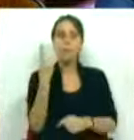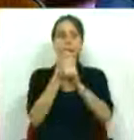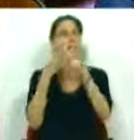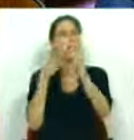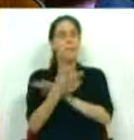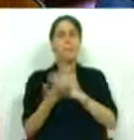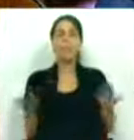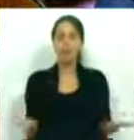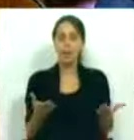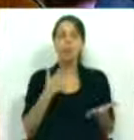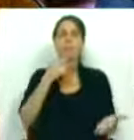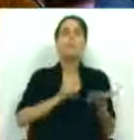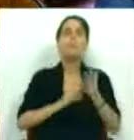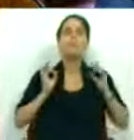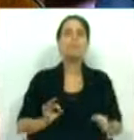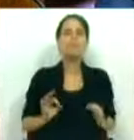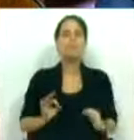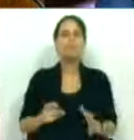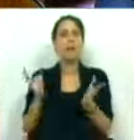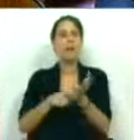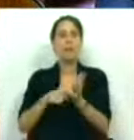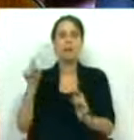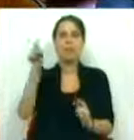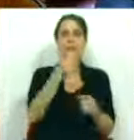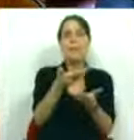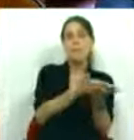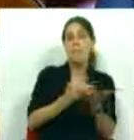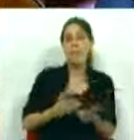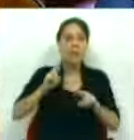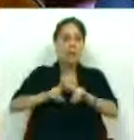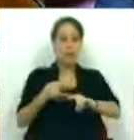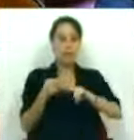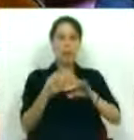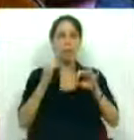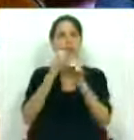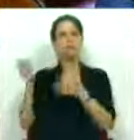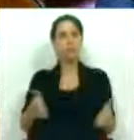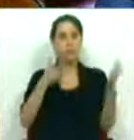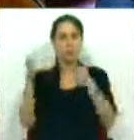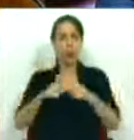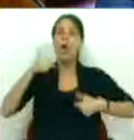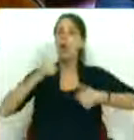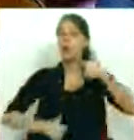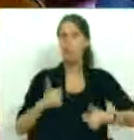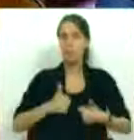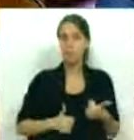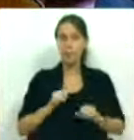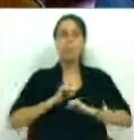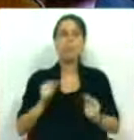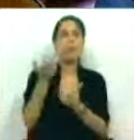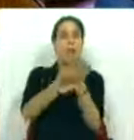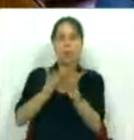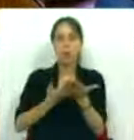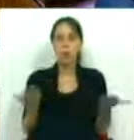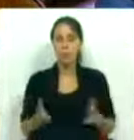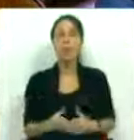do primeiro emprego, às reais necessidades do mercado e ao reforço da produtividade e da competitividade da nossa